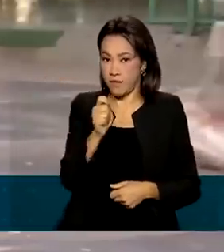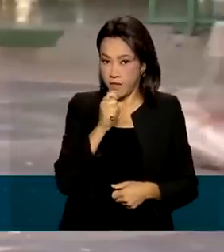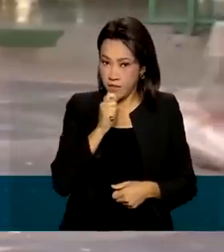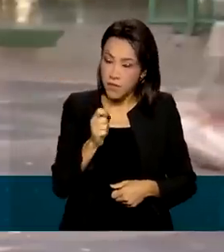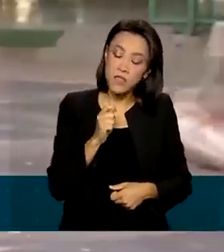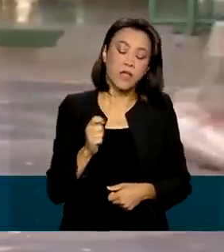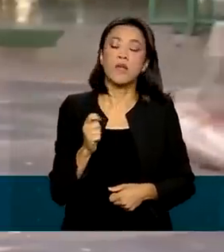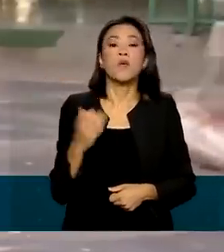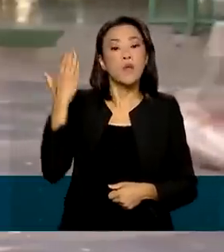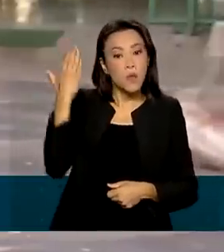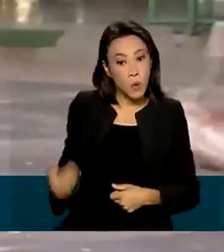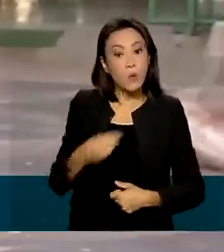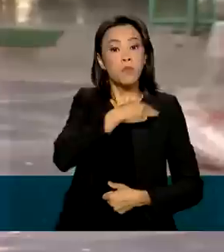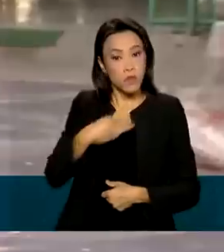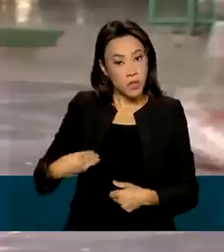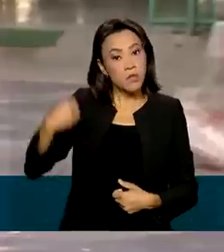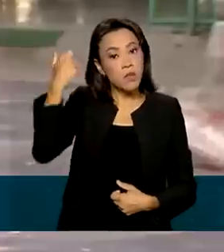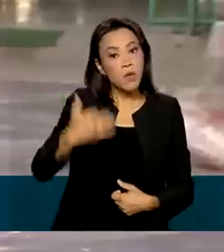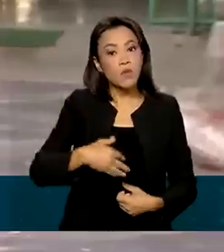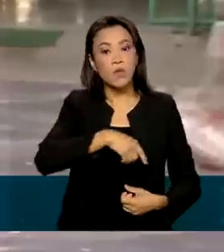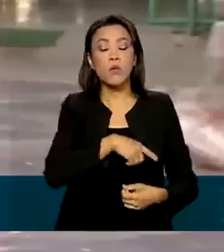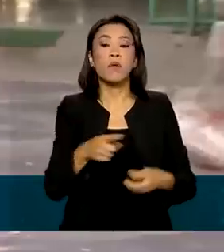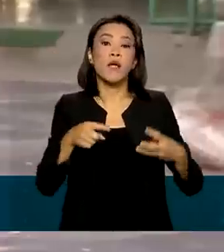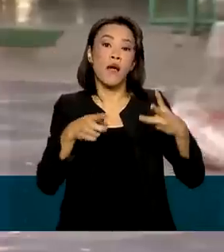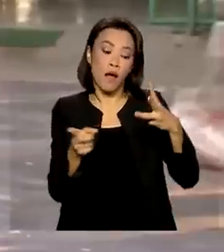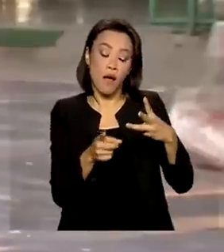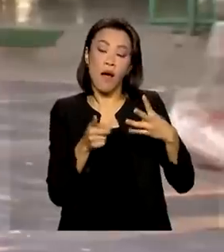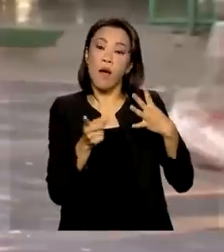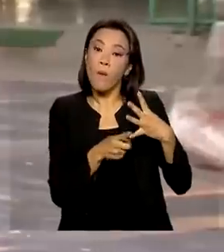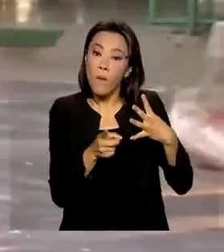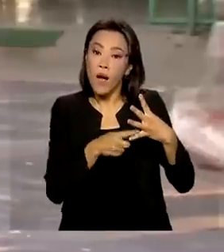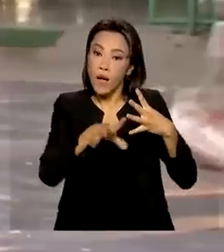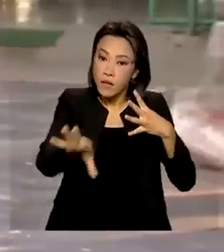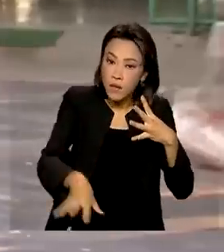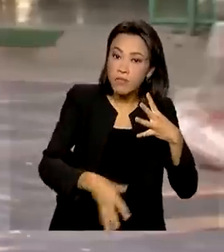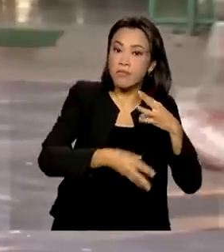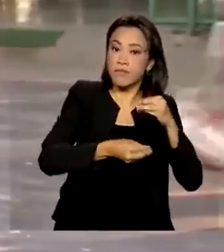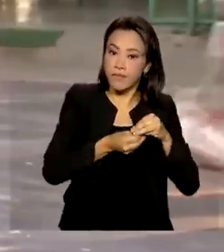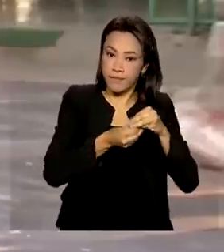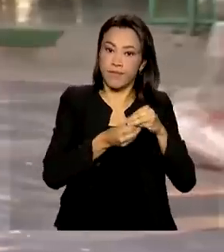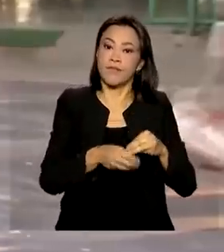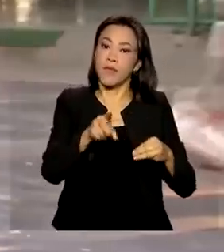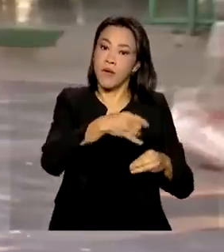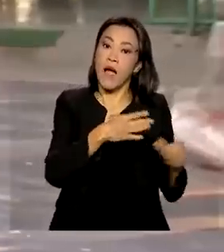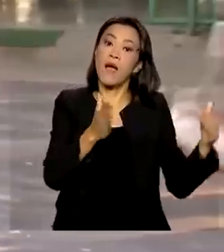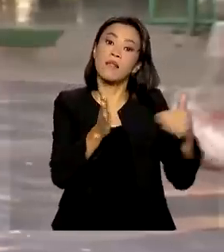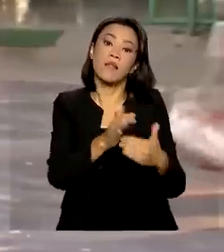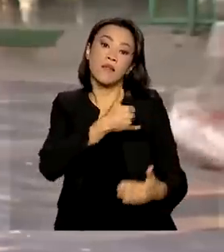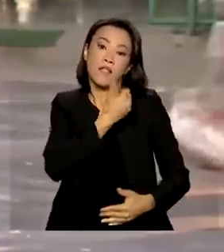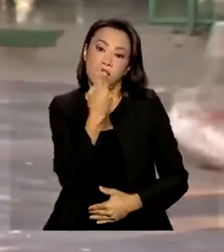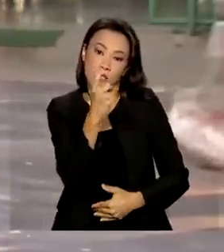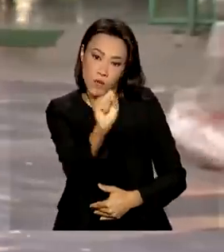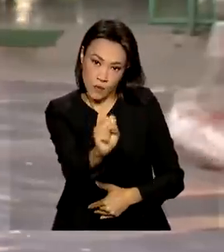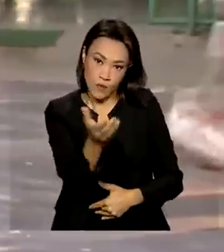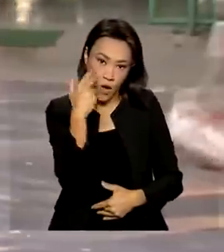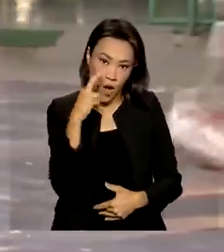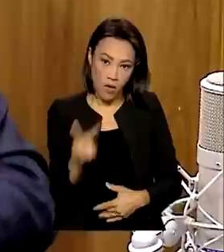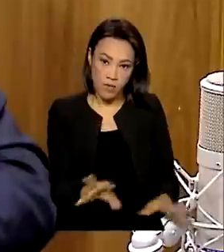ministro da Saúde também falou sobre a quarta dose e a dose de reforço para a faixa etária até 18 anos. Vamos assistir.